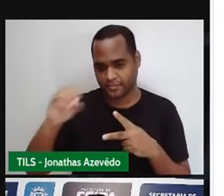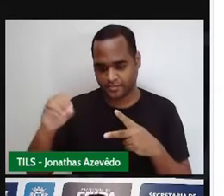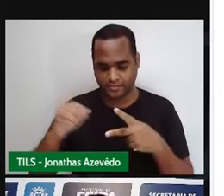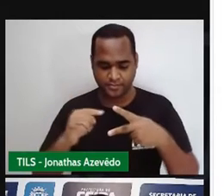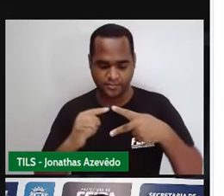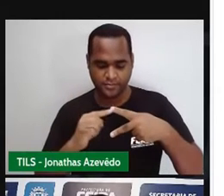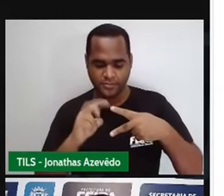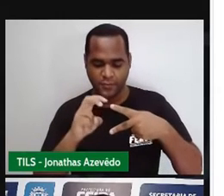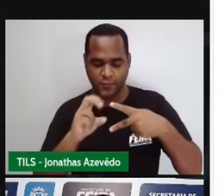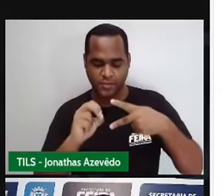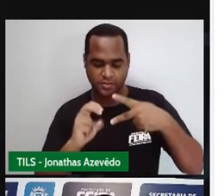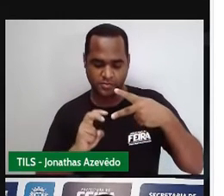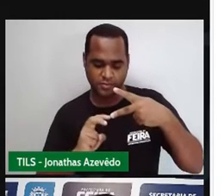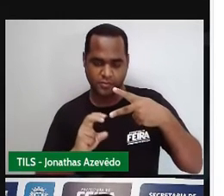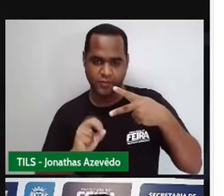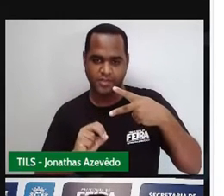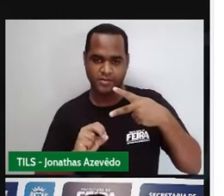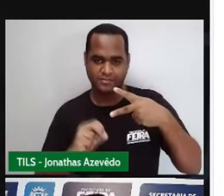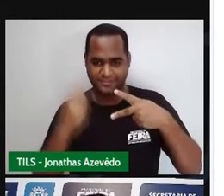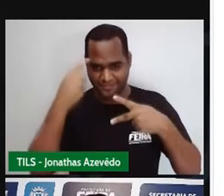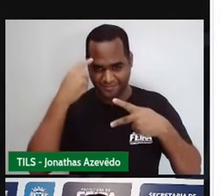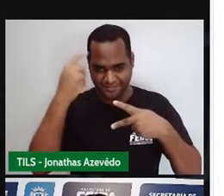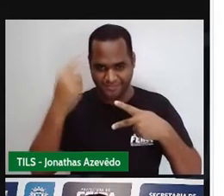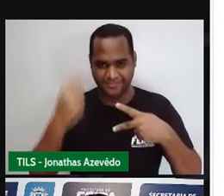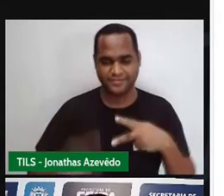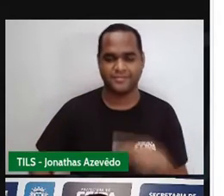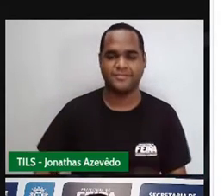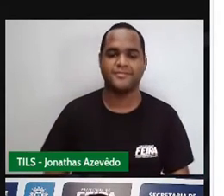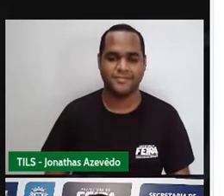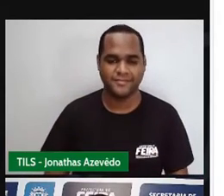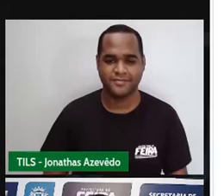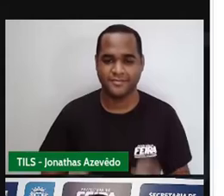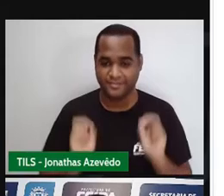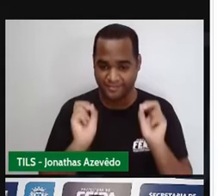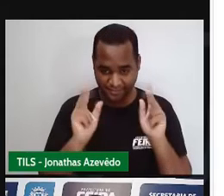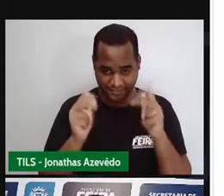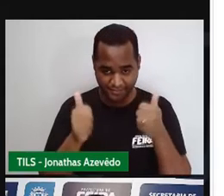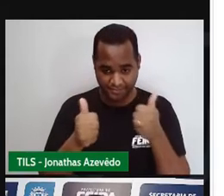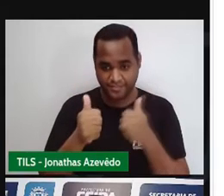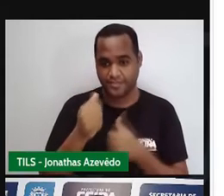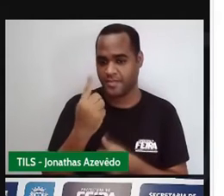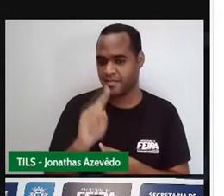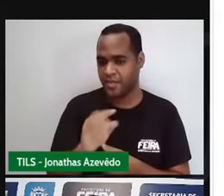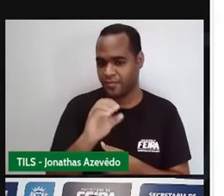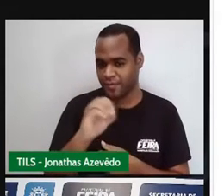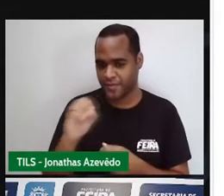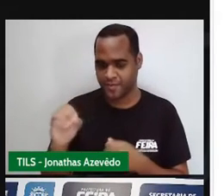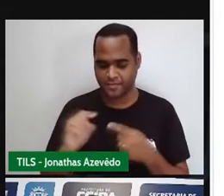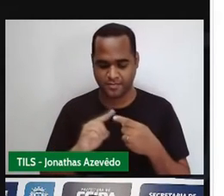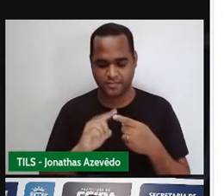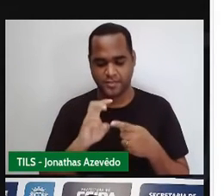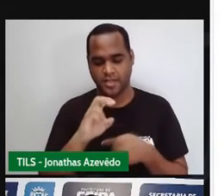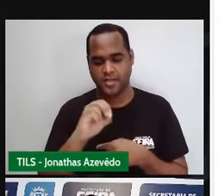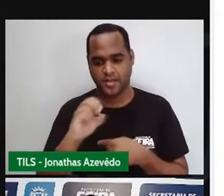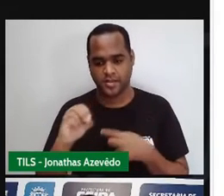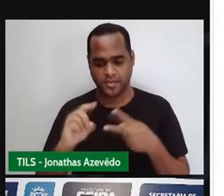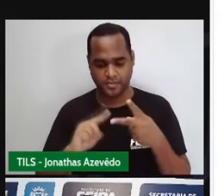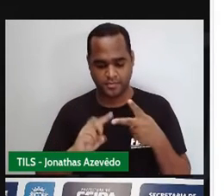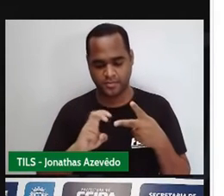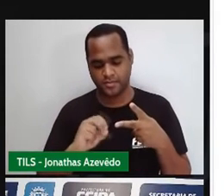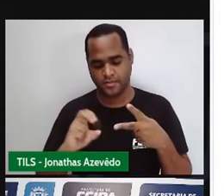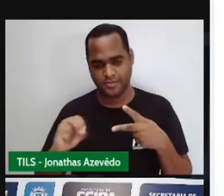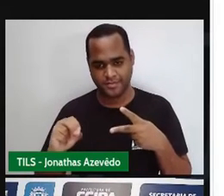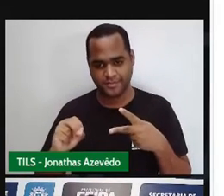cem dividido por dois, cinquenta, tá bom? Metade de mil, mil dividido por dois,